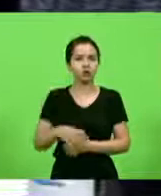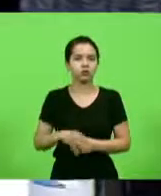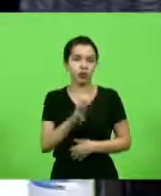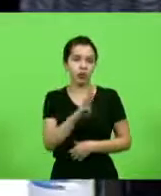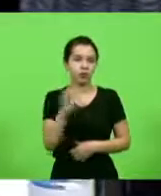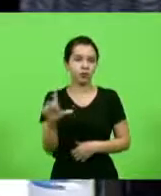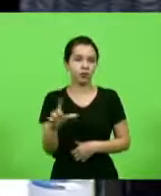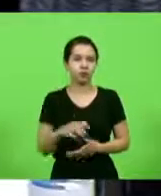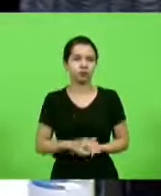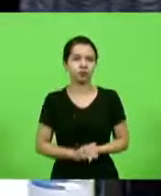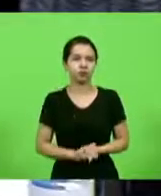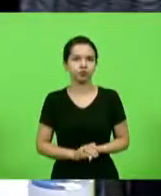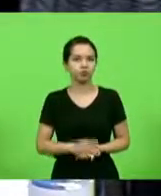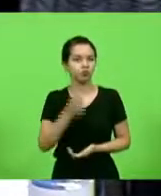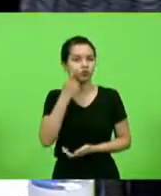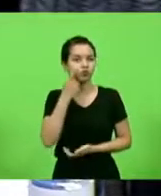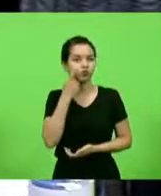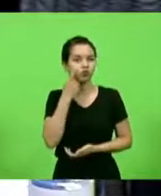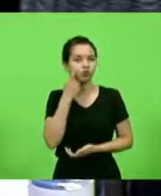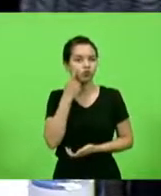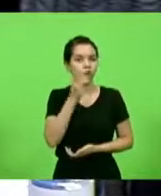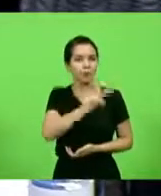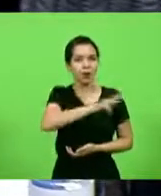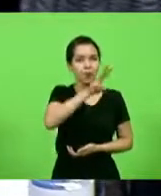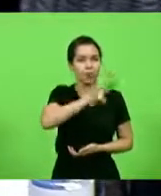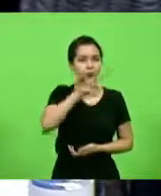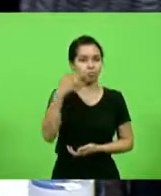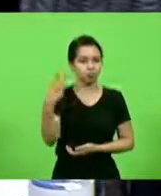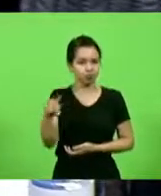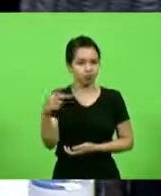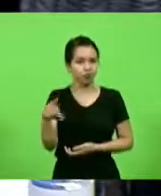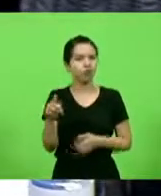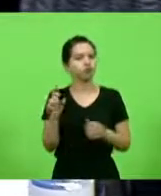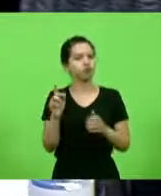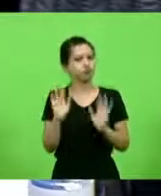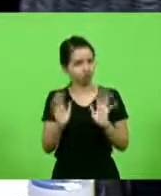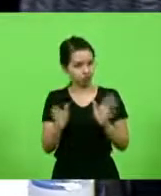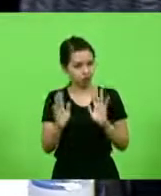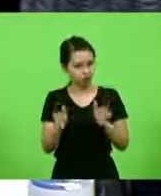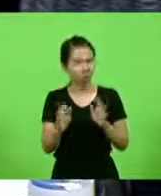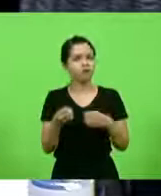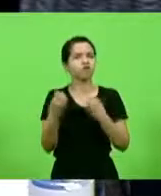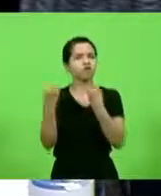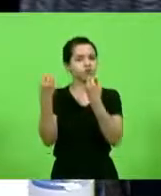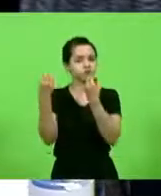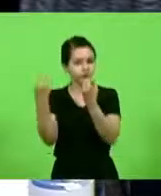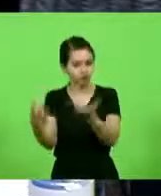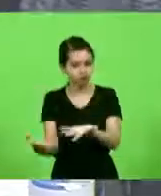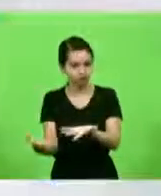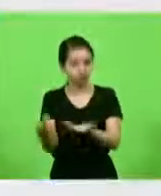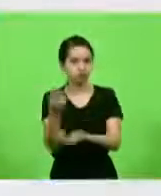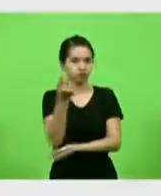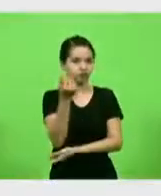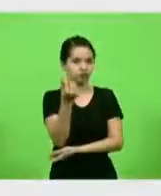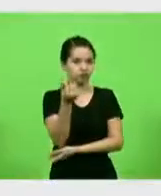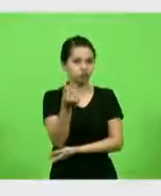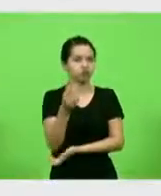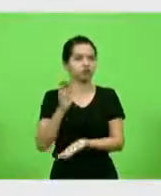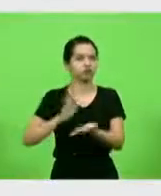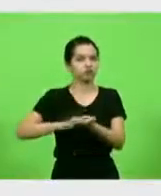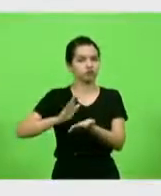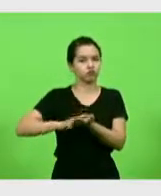colocou na página dele o dinheiro que estava garantido o dinheiro do centro de convenções, bateu palma,